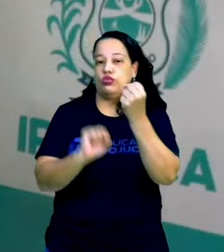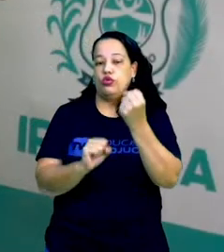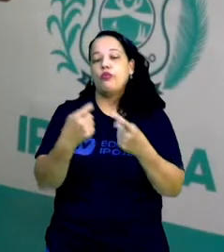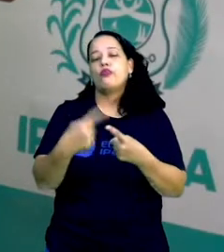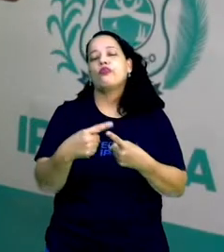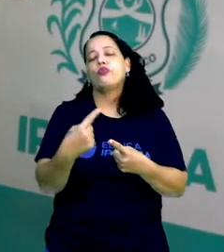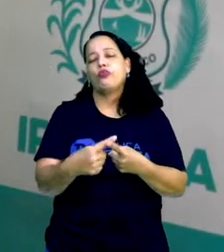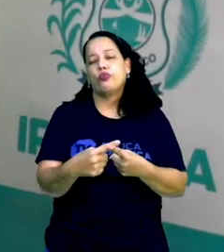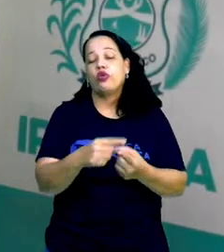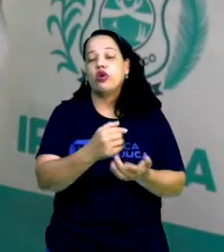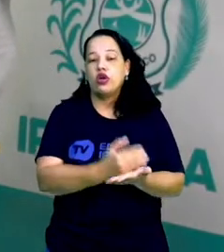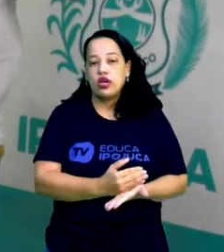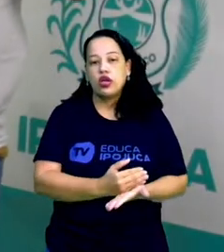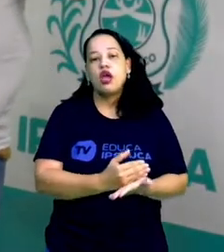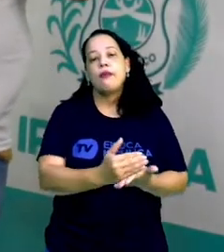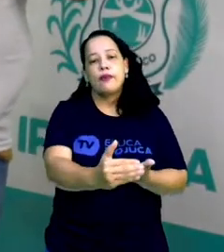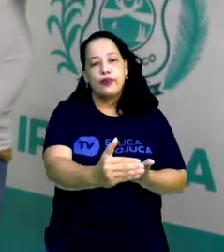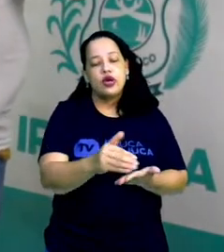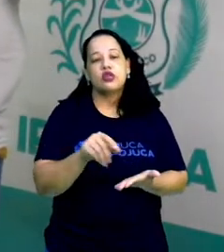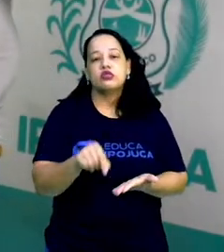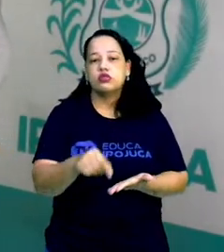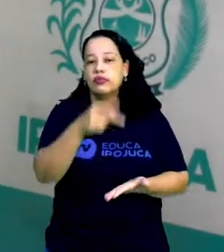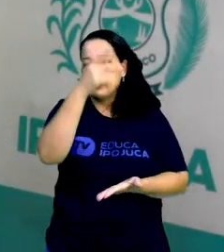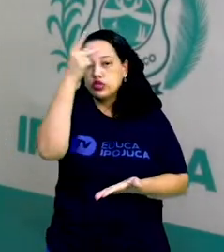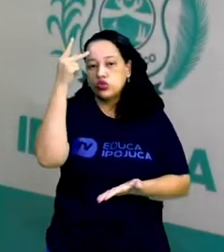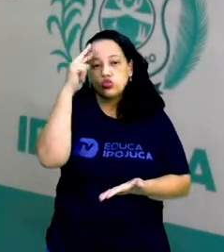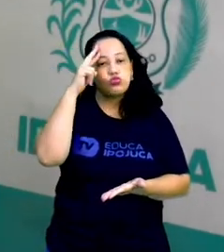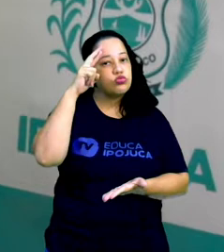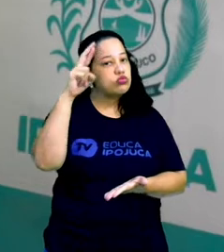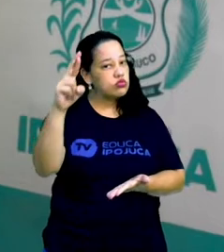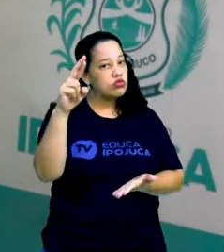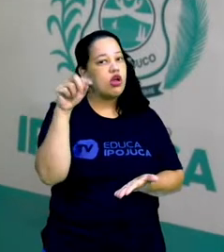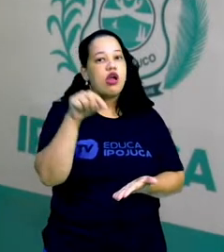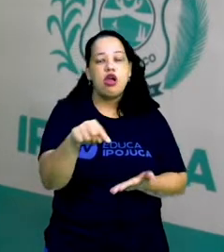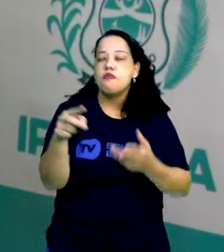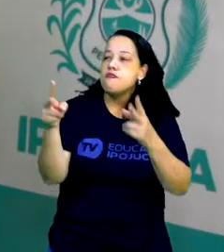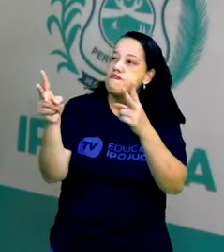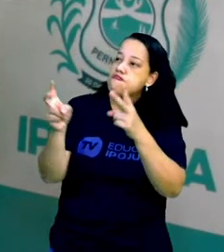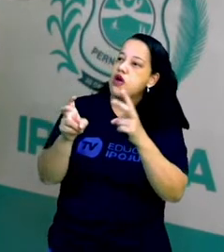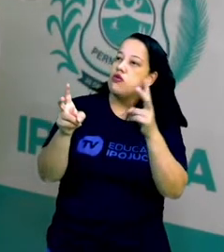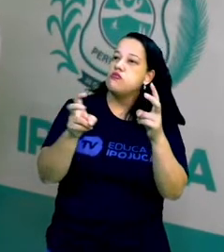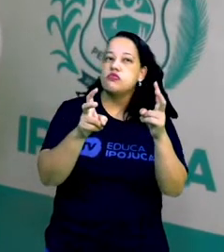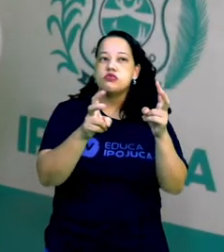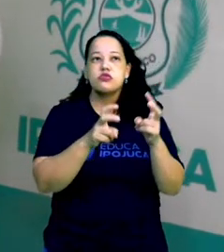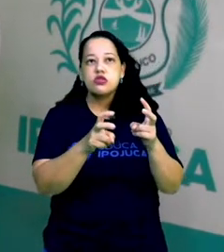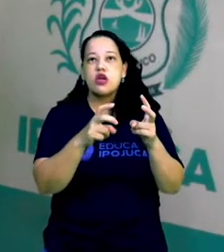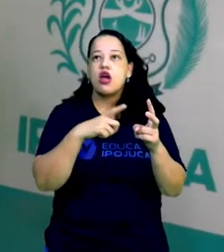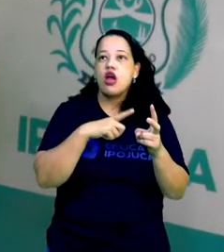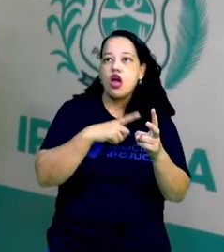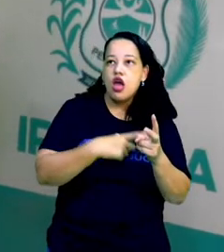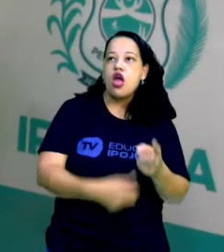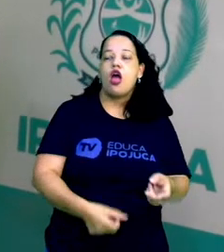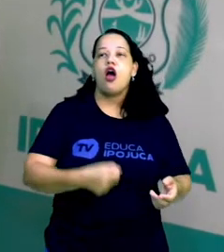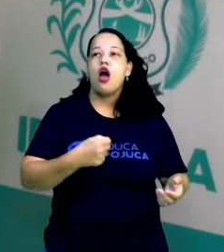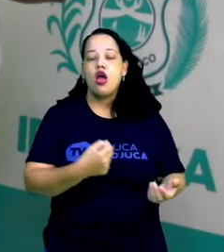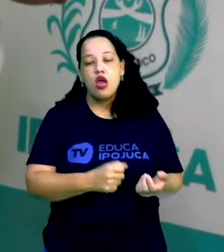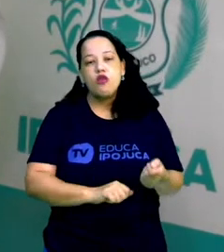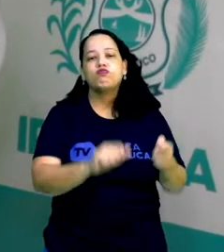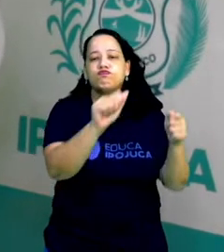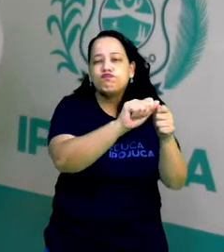momento que o proprietário do meio de produção passou a perceber que quanto mais ele produzisse,